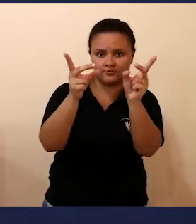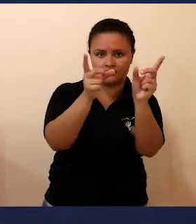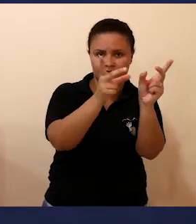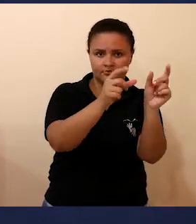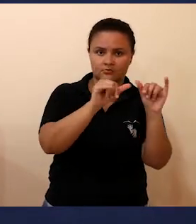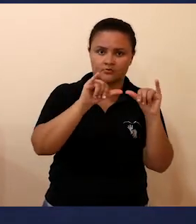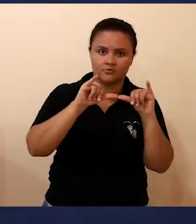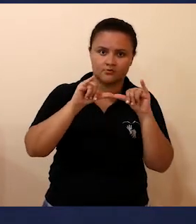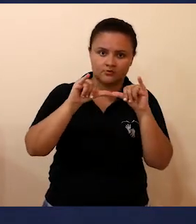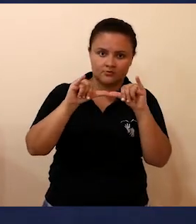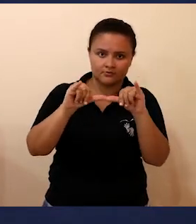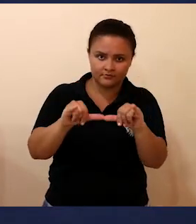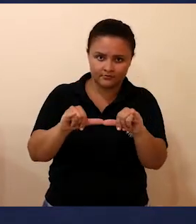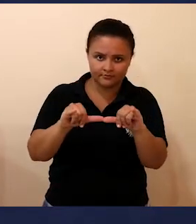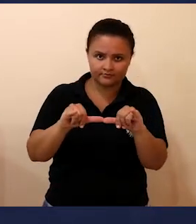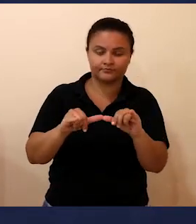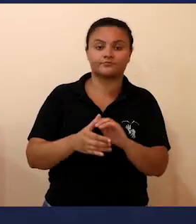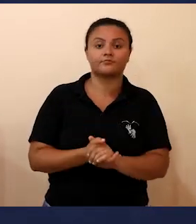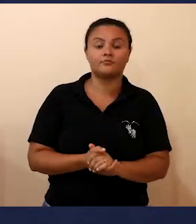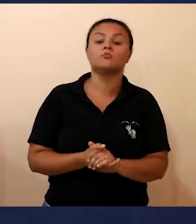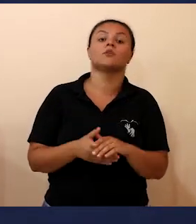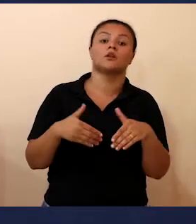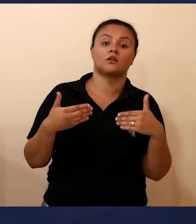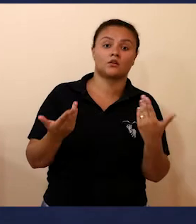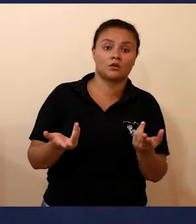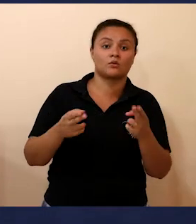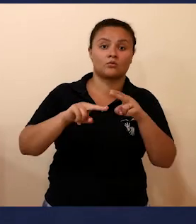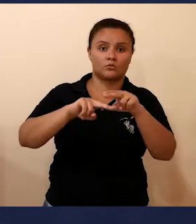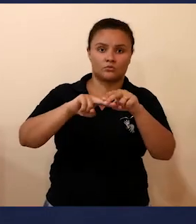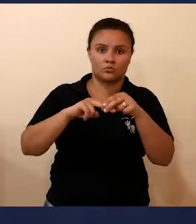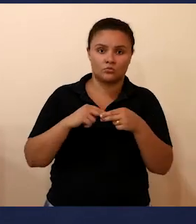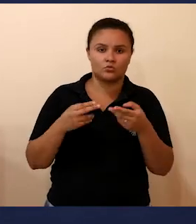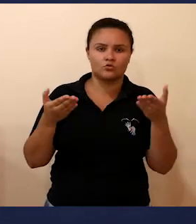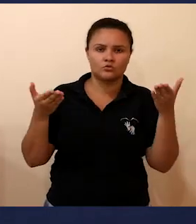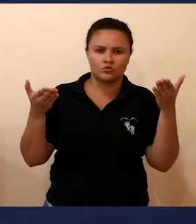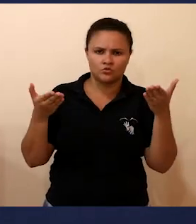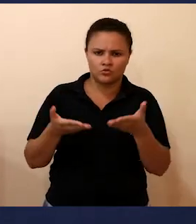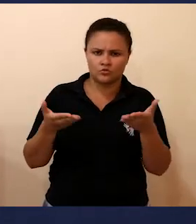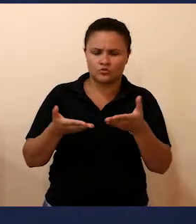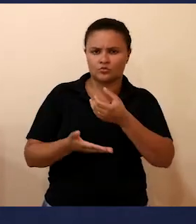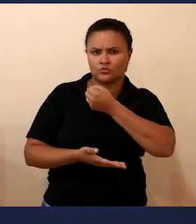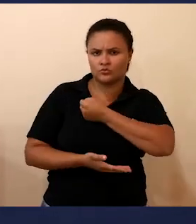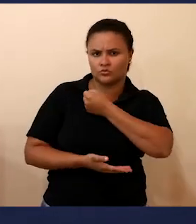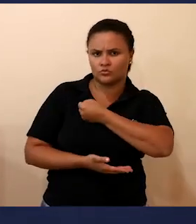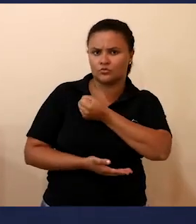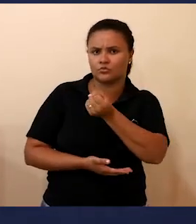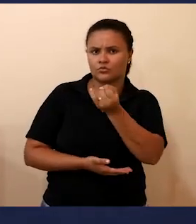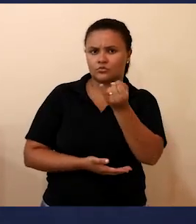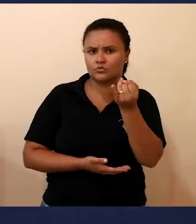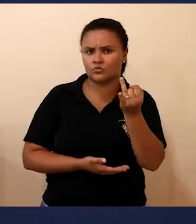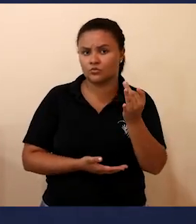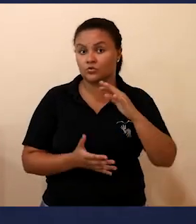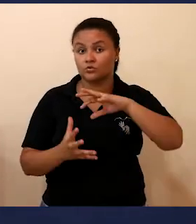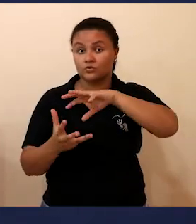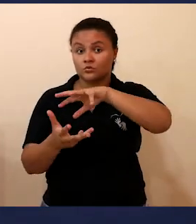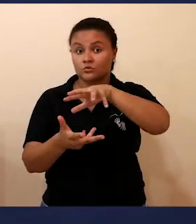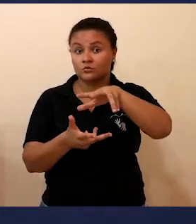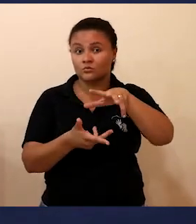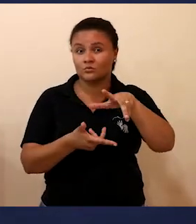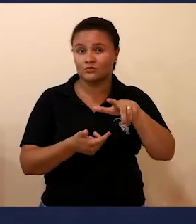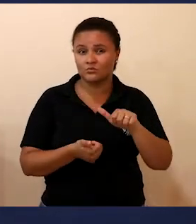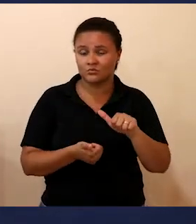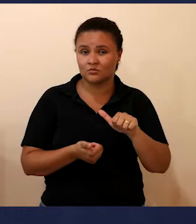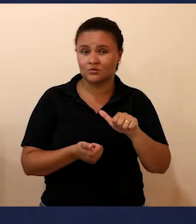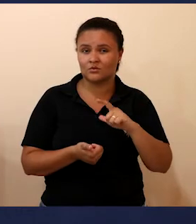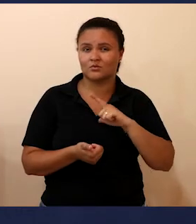do mesmo. Isso hoje representa, em números, em nível mundial, um